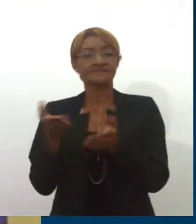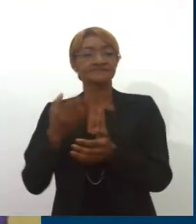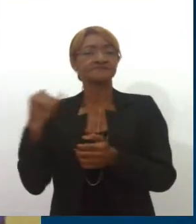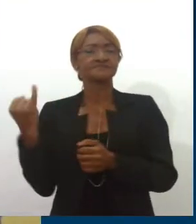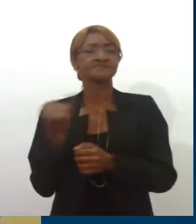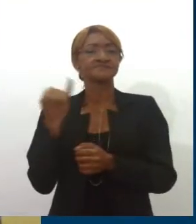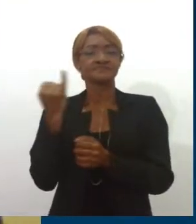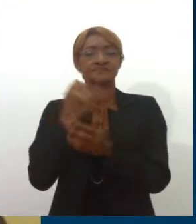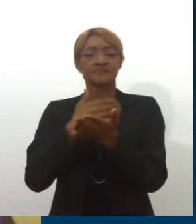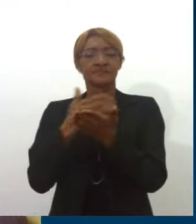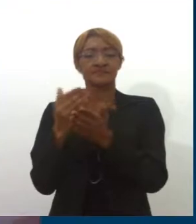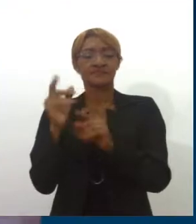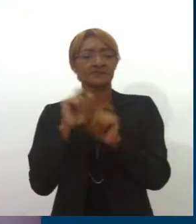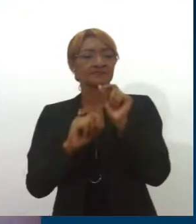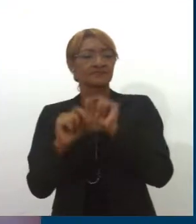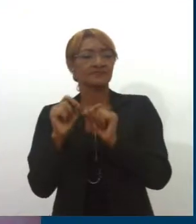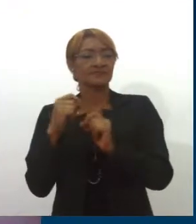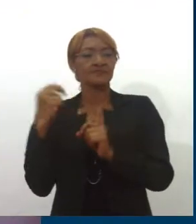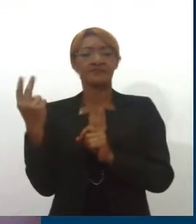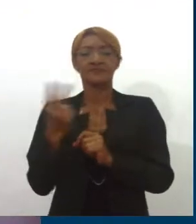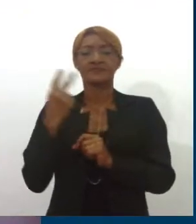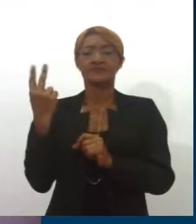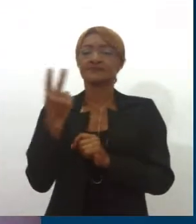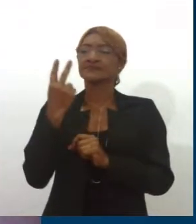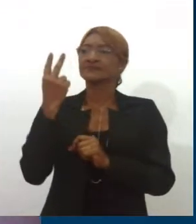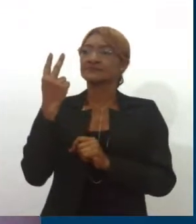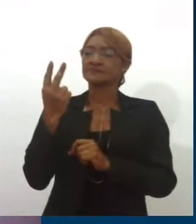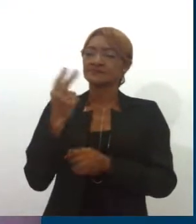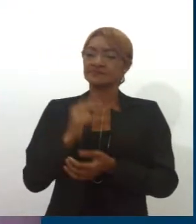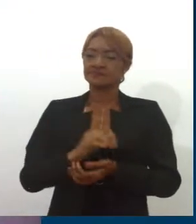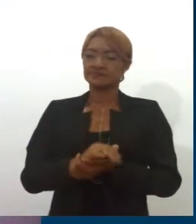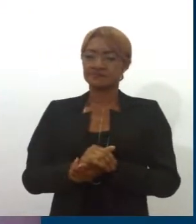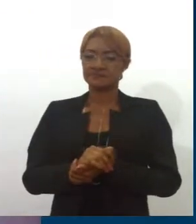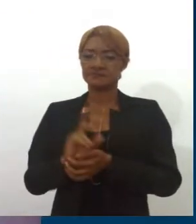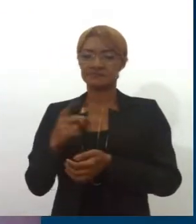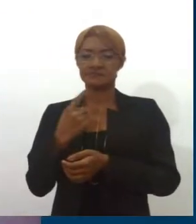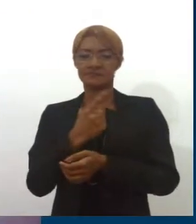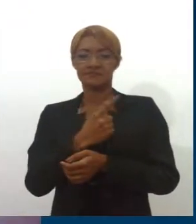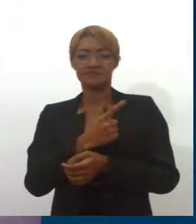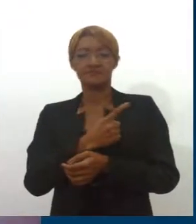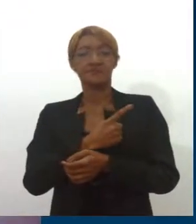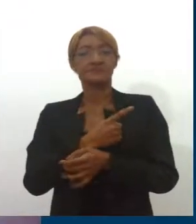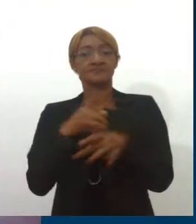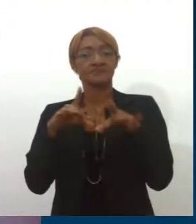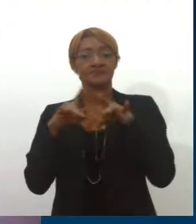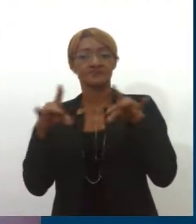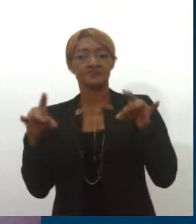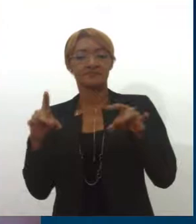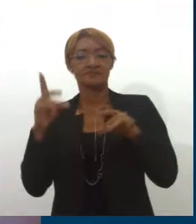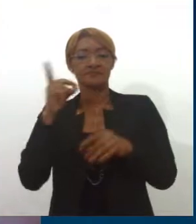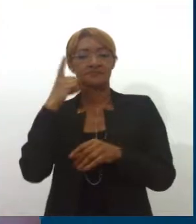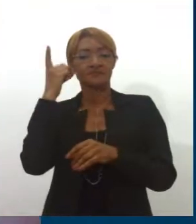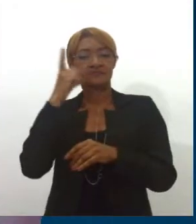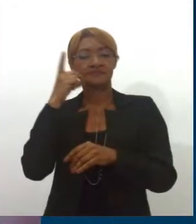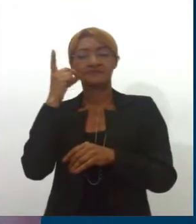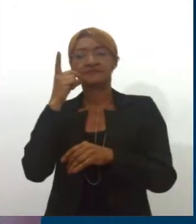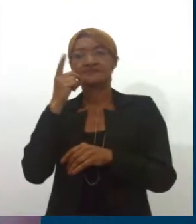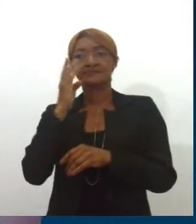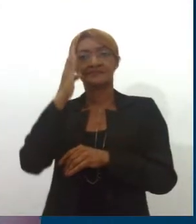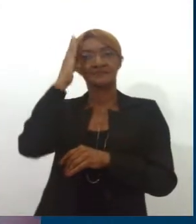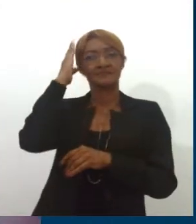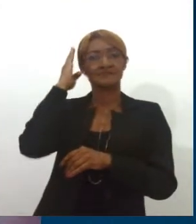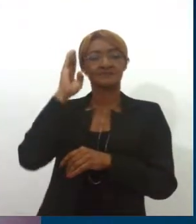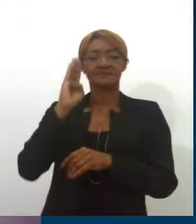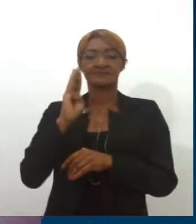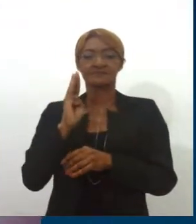passo de reconhecimento e de valorização do nosso cordel, né? O deputado Irã Barbosa é um deputado que já